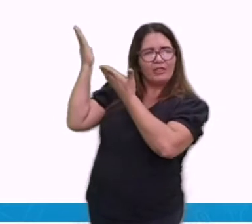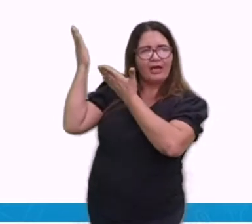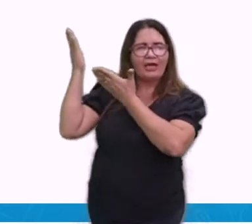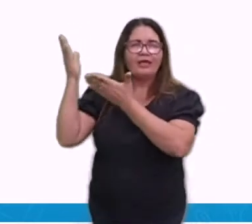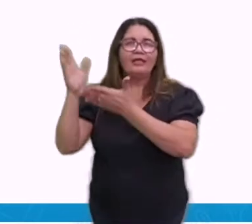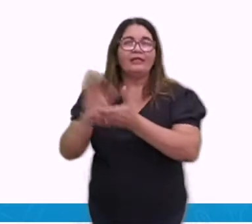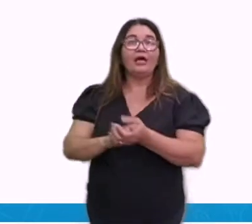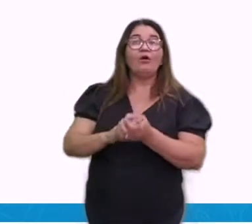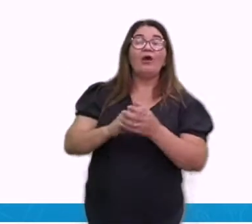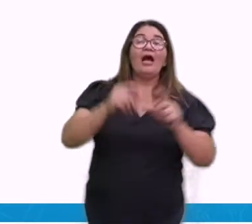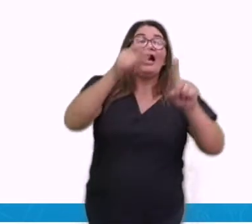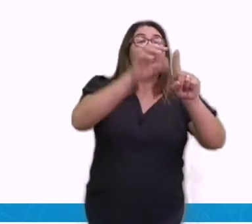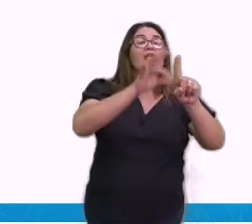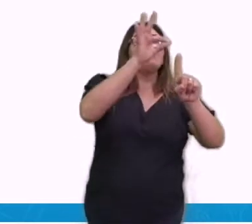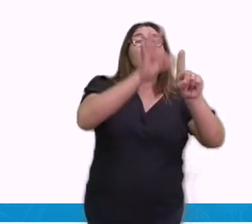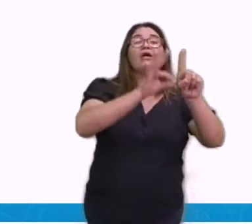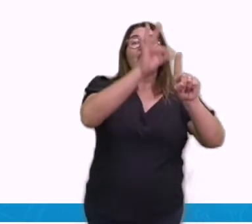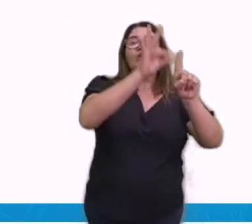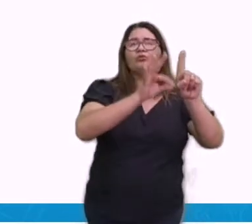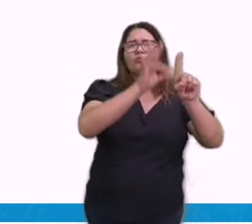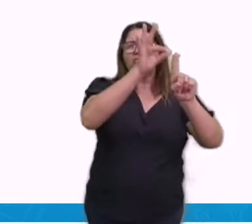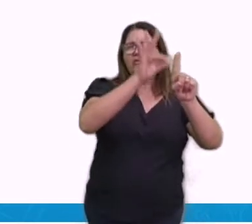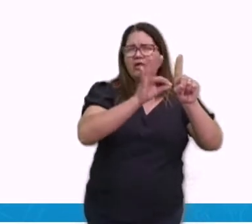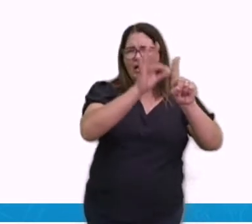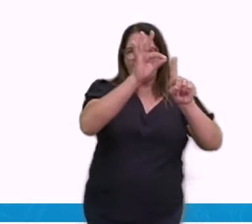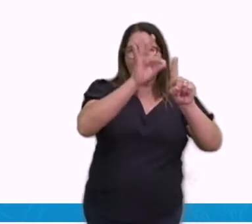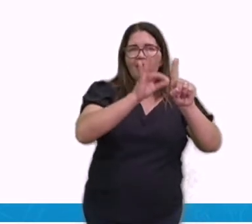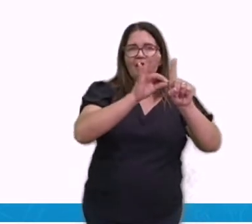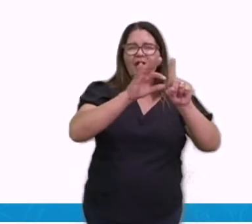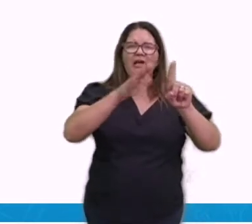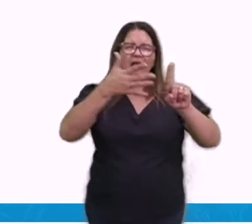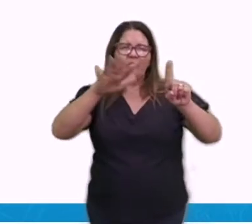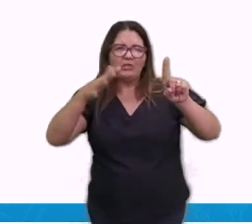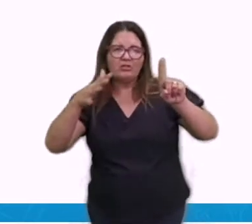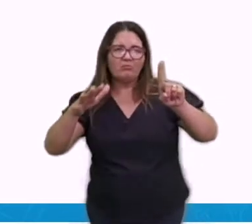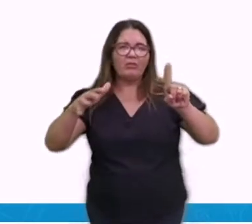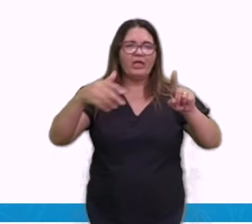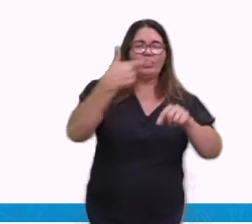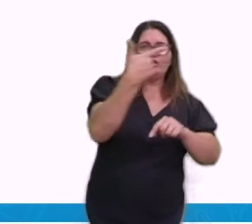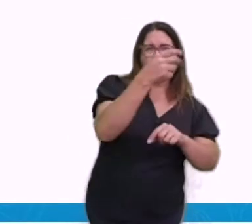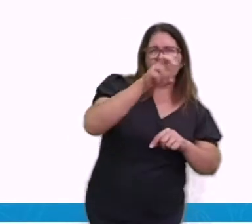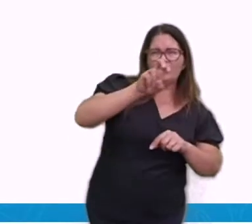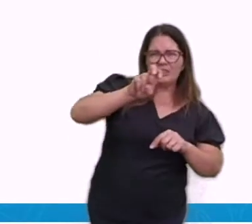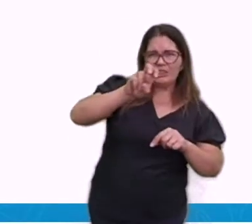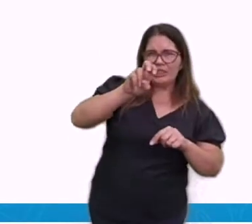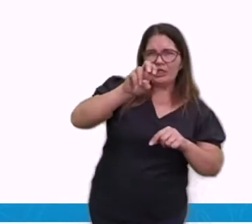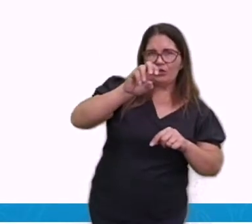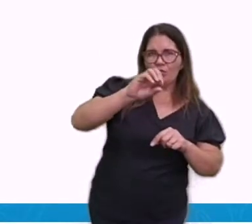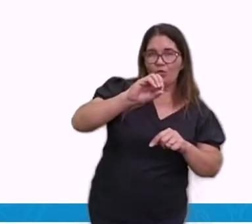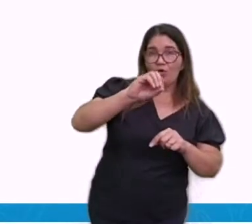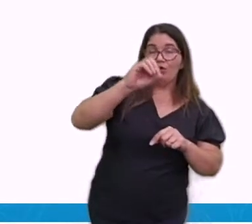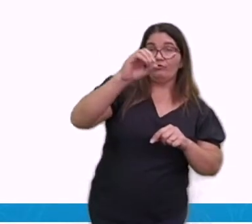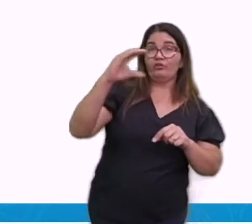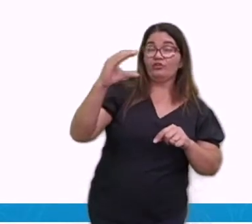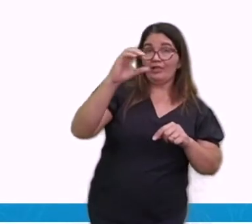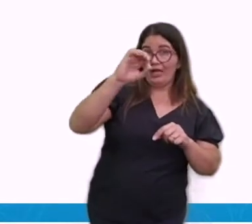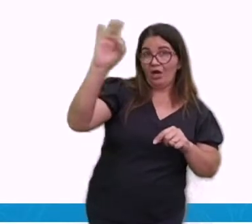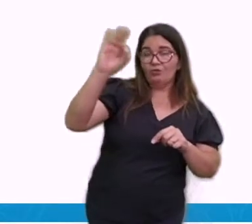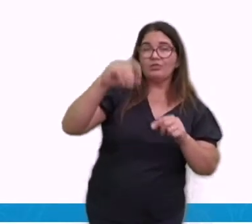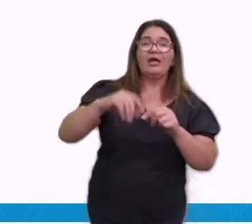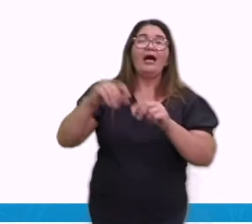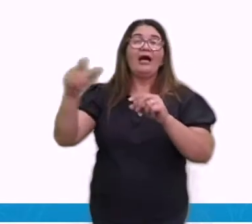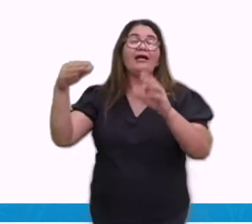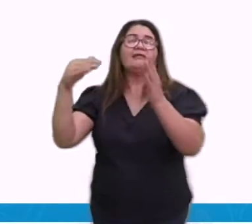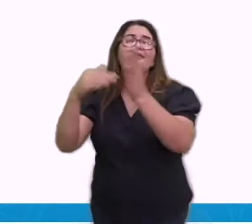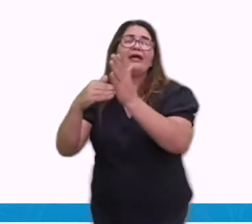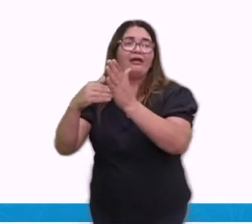a temperatura é bem elevada no clima equatorial. Ele varia entre 25 a 27 graus Celsius, né? E com